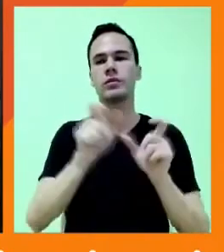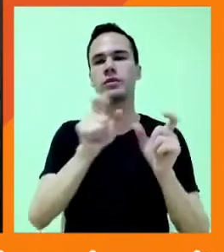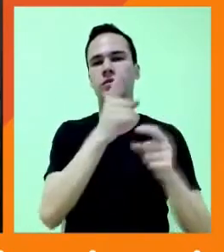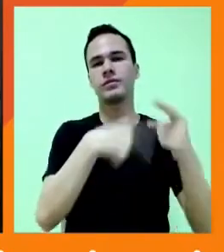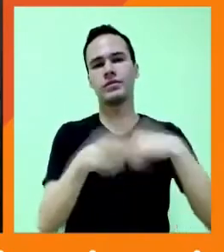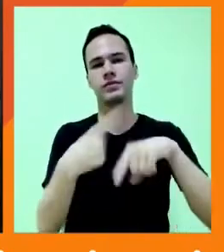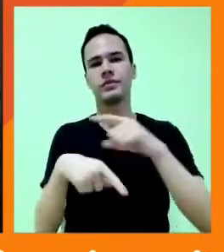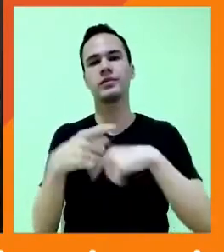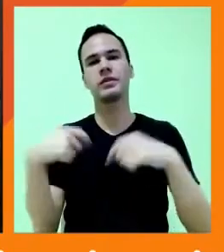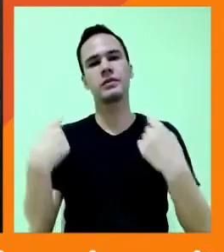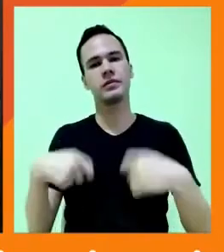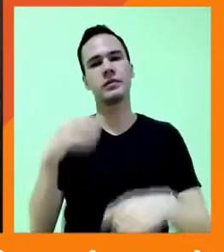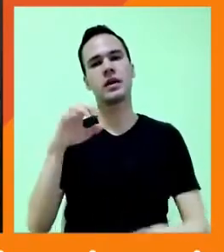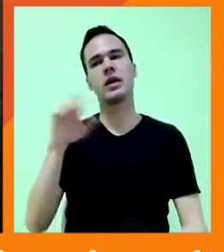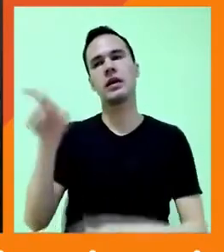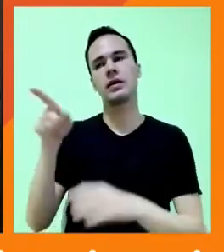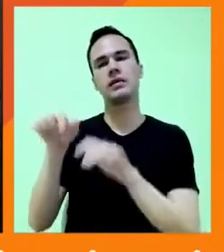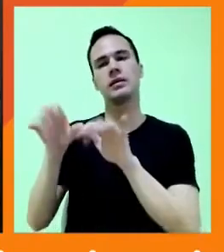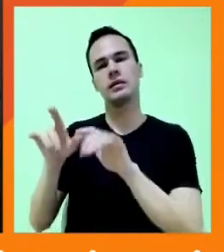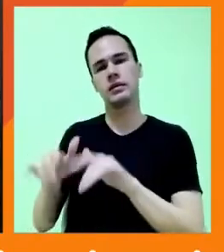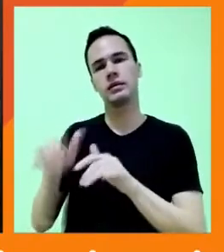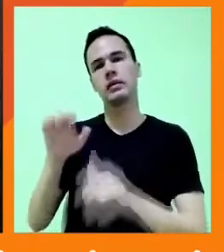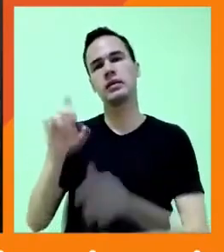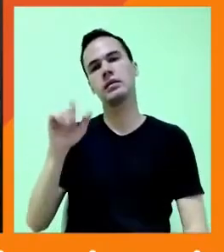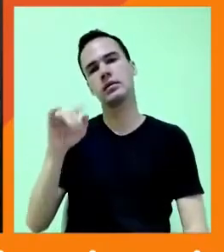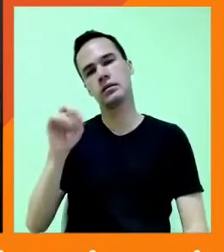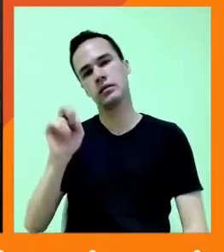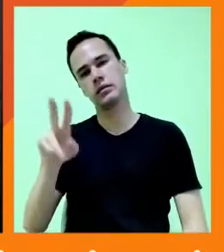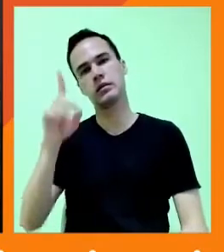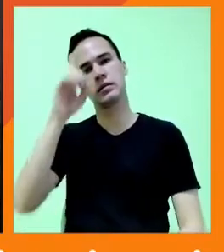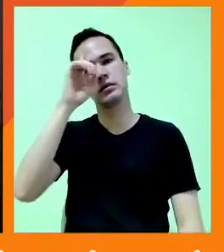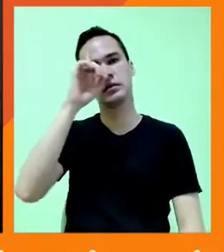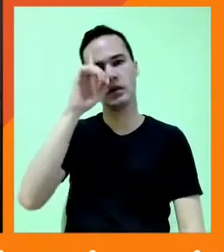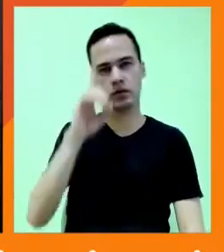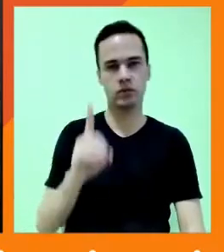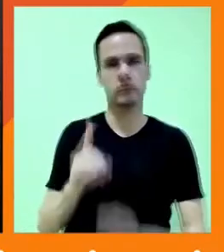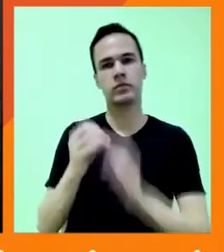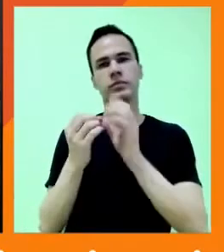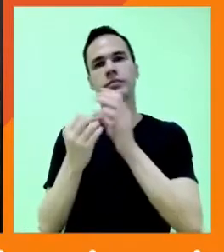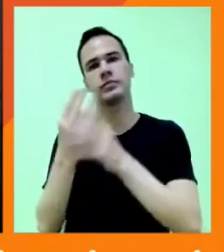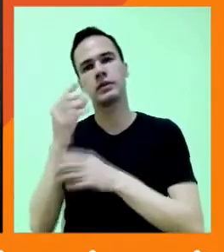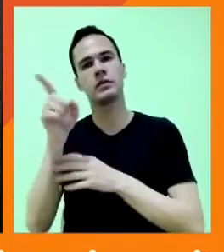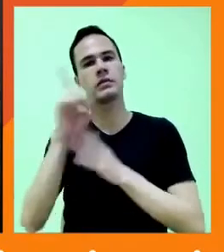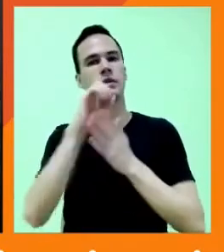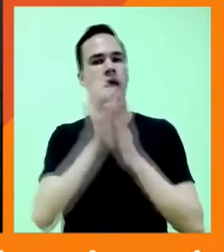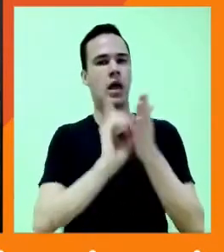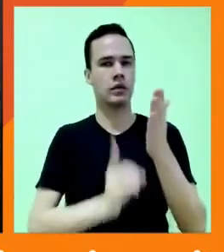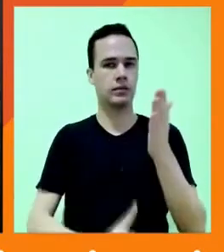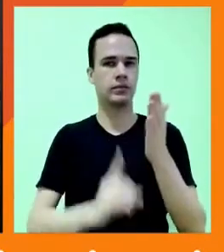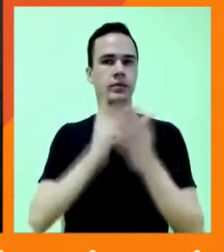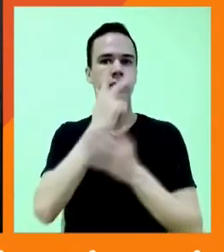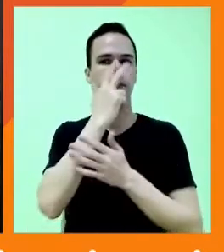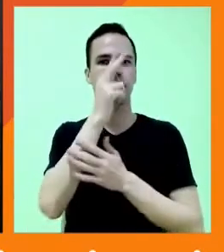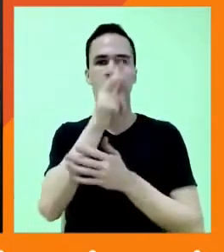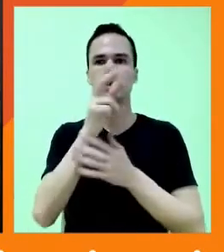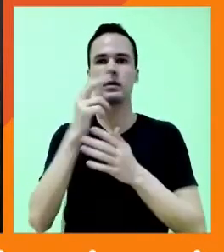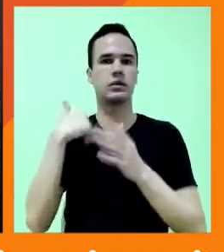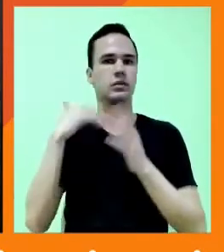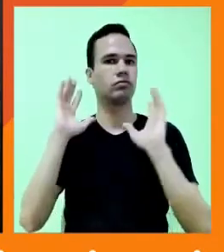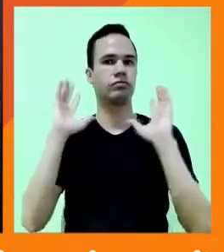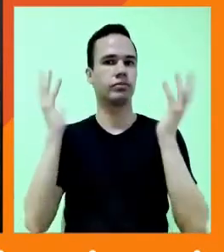editor, você precisa de um diretor de efeitos especiais, de um designer. Parece um public show, como falou a Nathalie Nery.